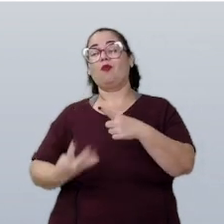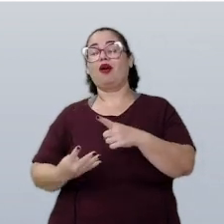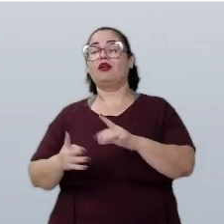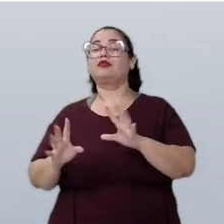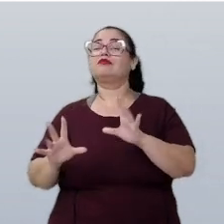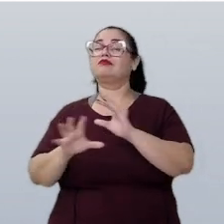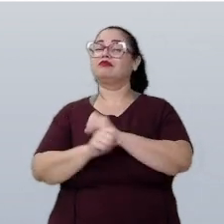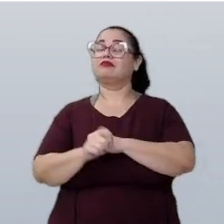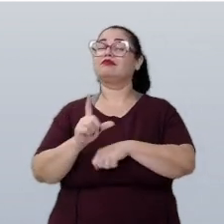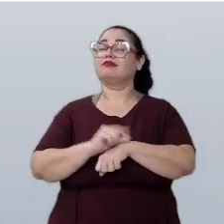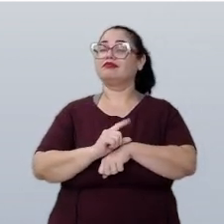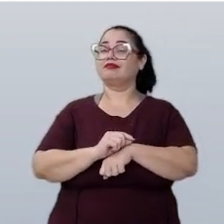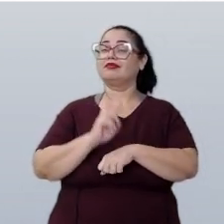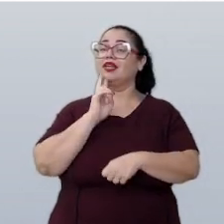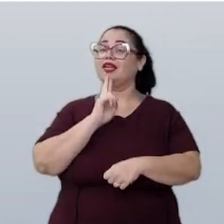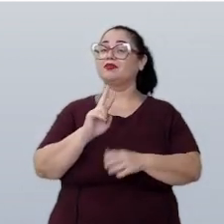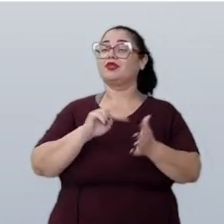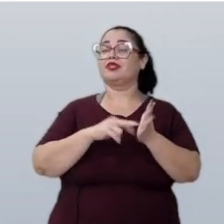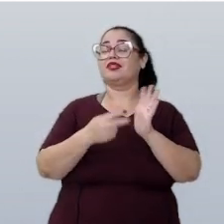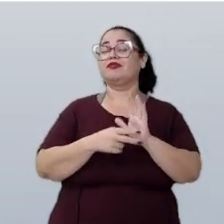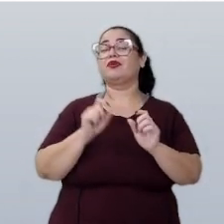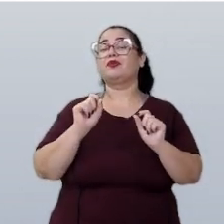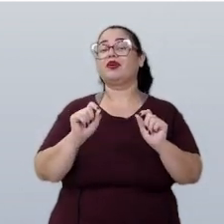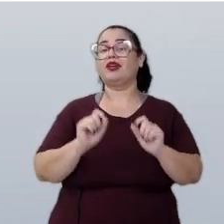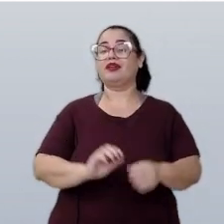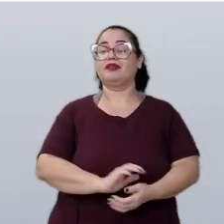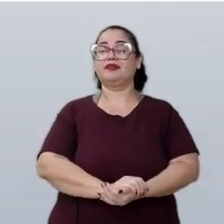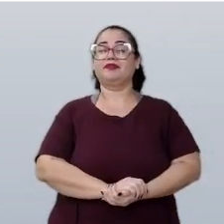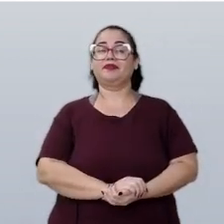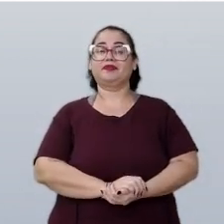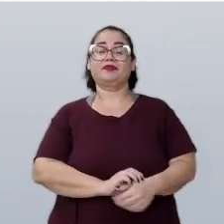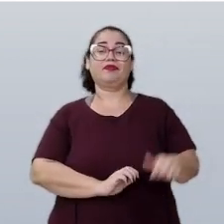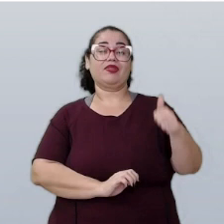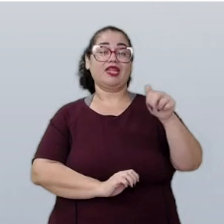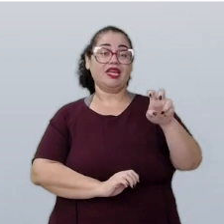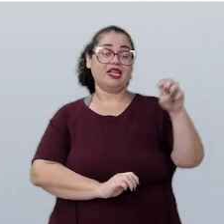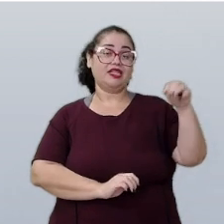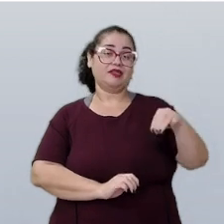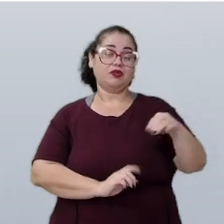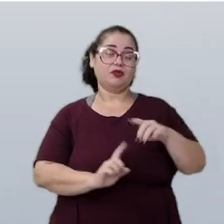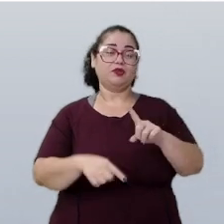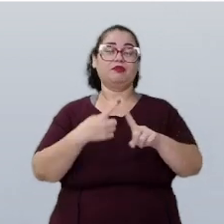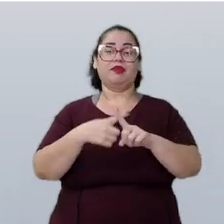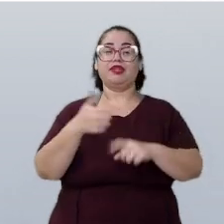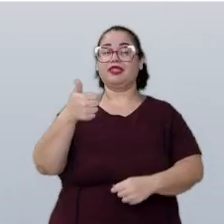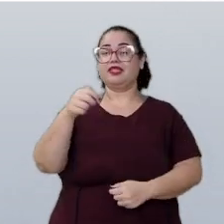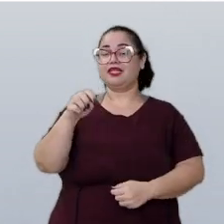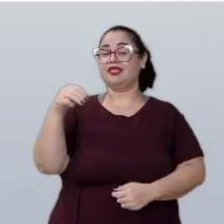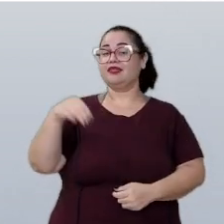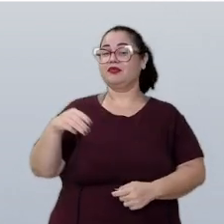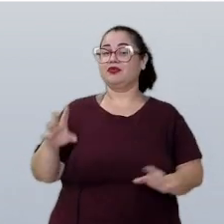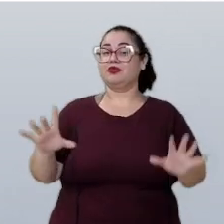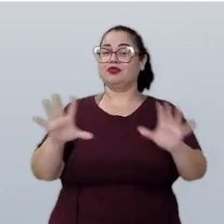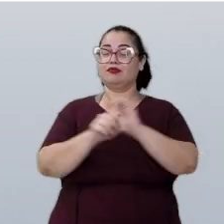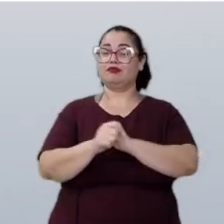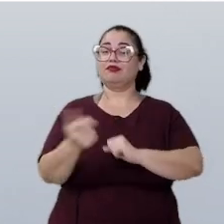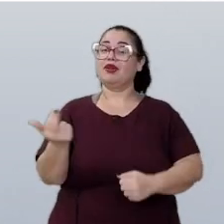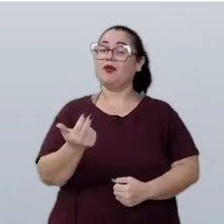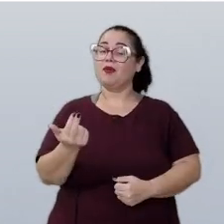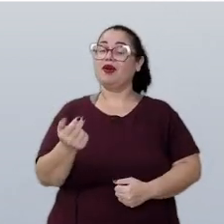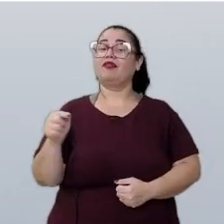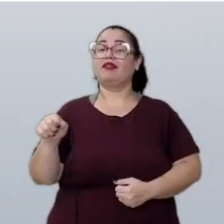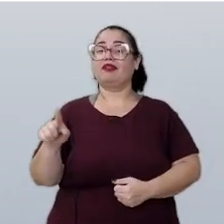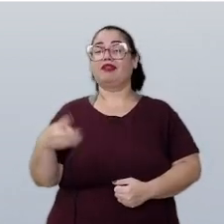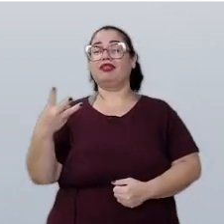de hora? Isso quer dizer quinze minutos mais quinze minutos é igual a